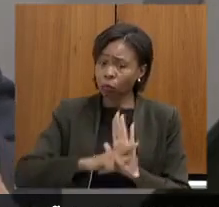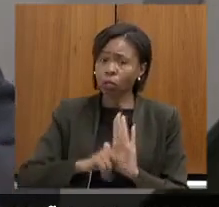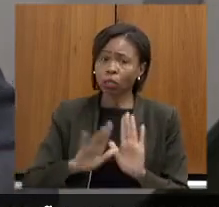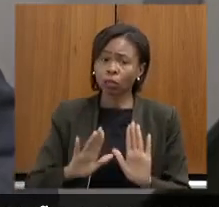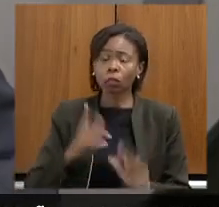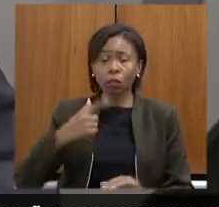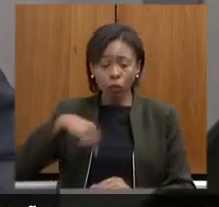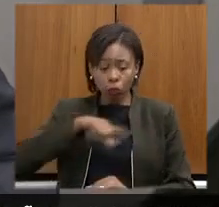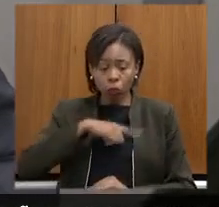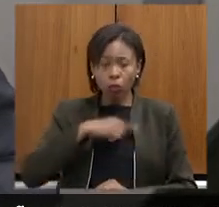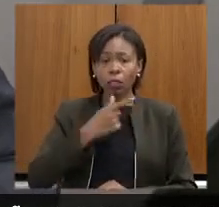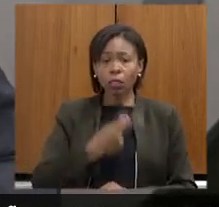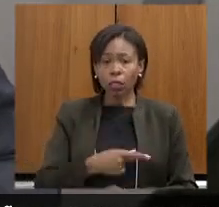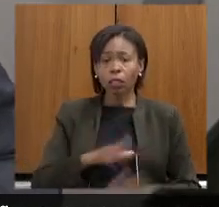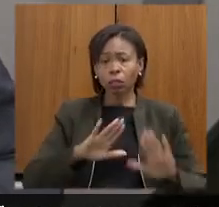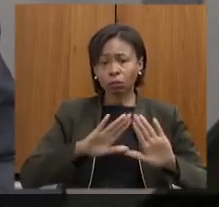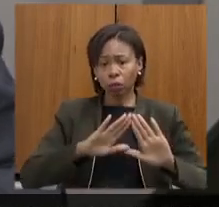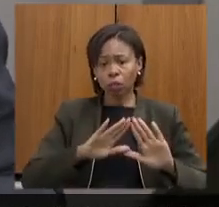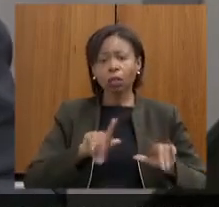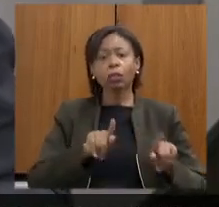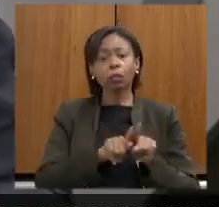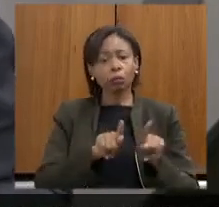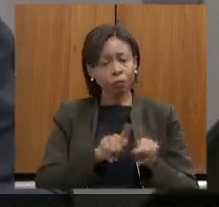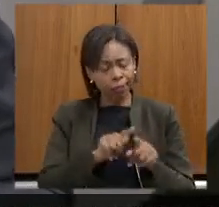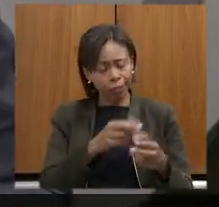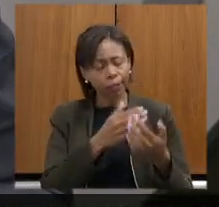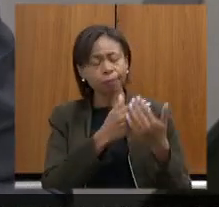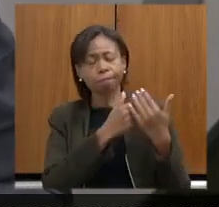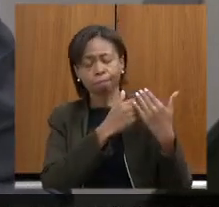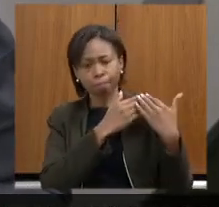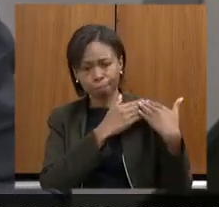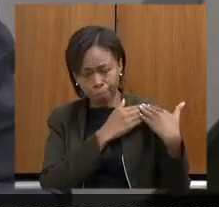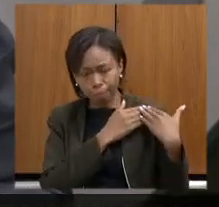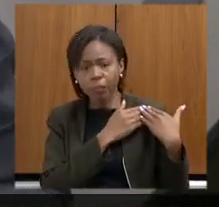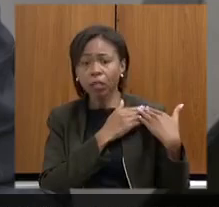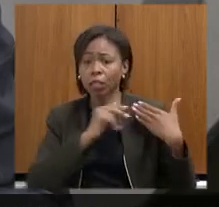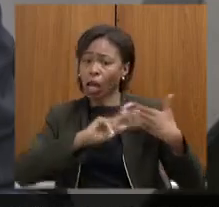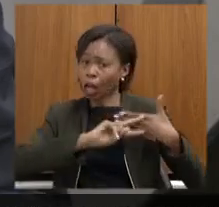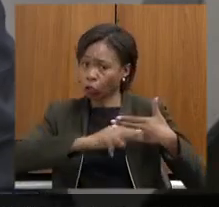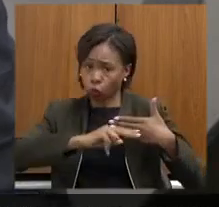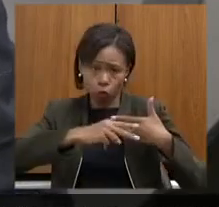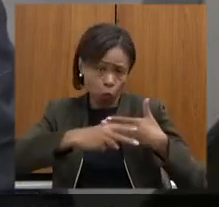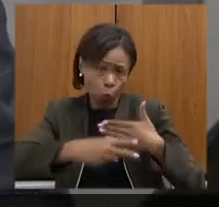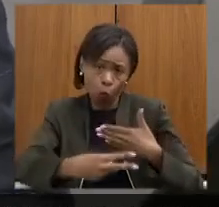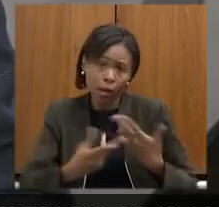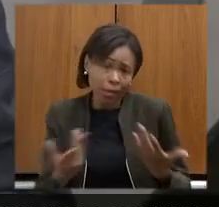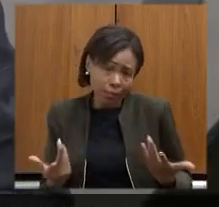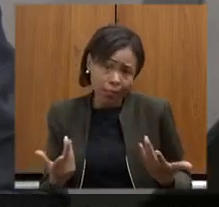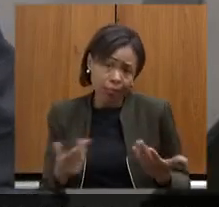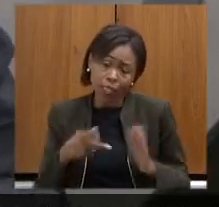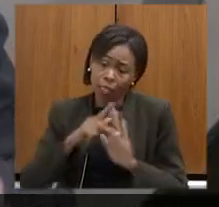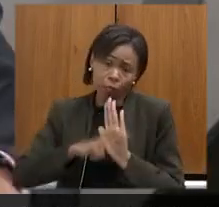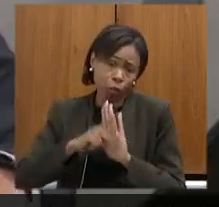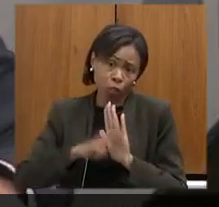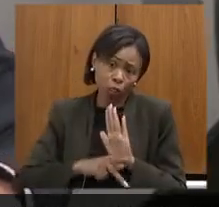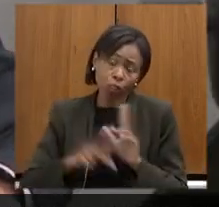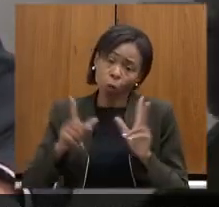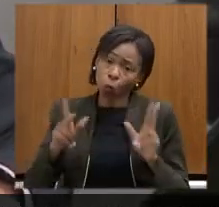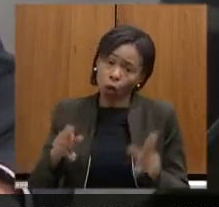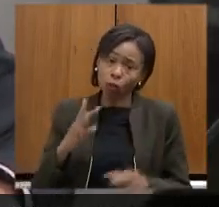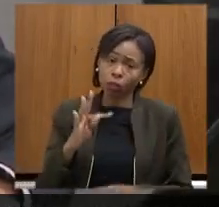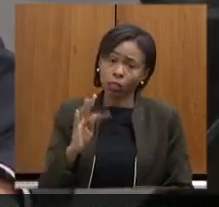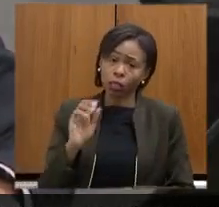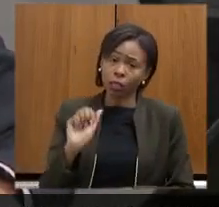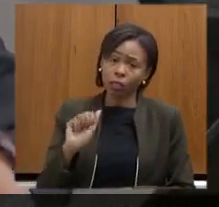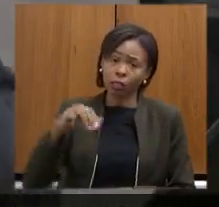a responsabilidade nas consequências de projetos como foi o projeto em relação a Tamisa